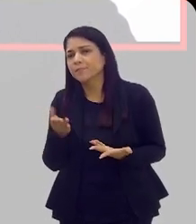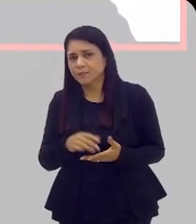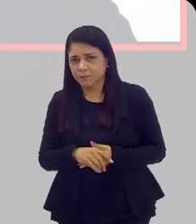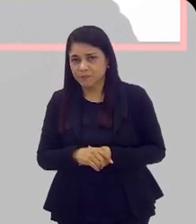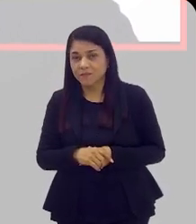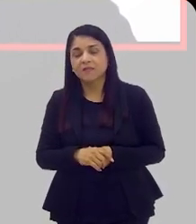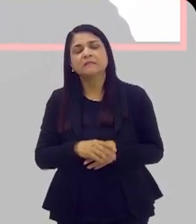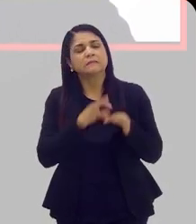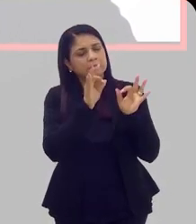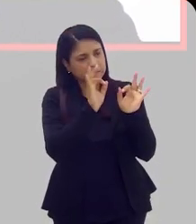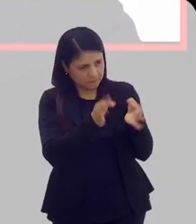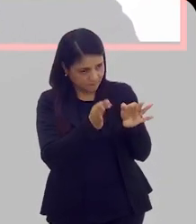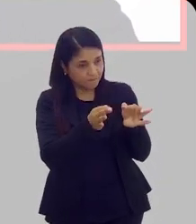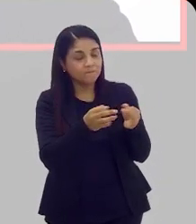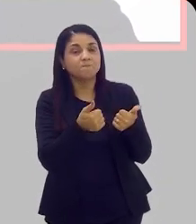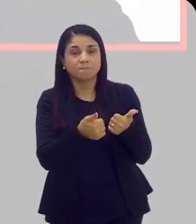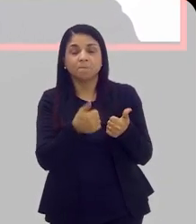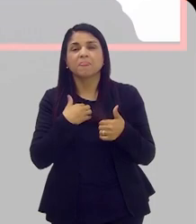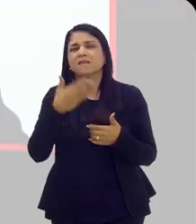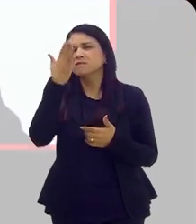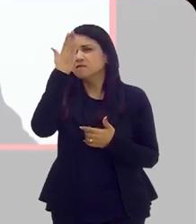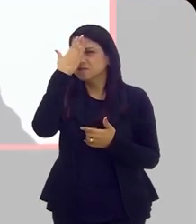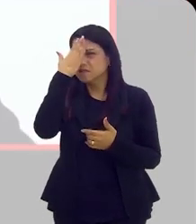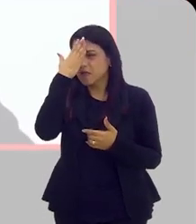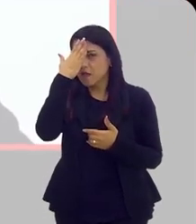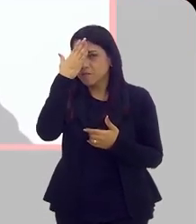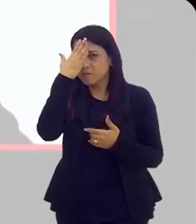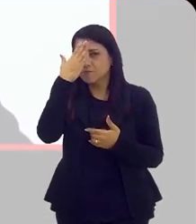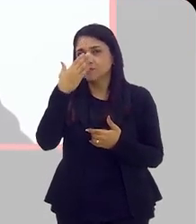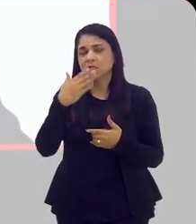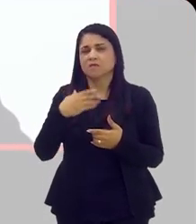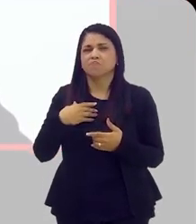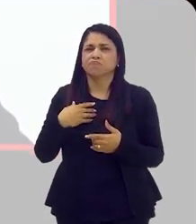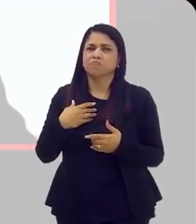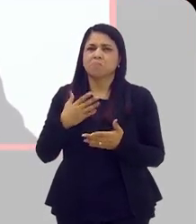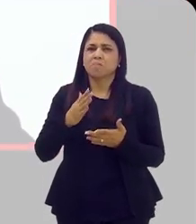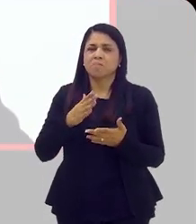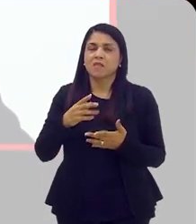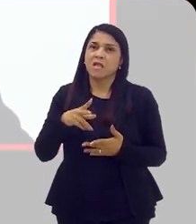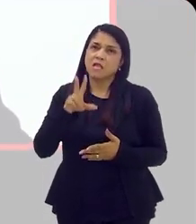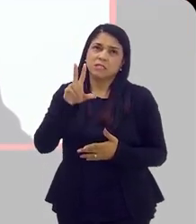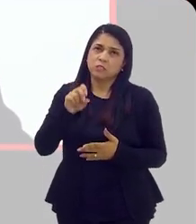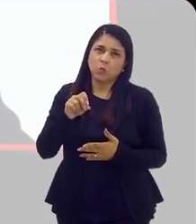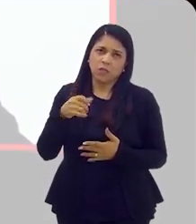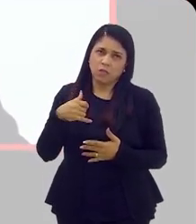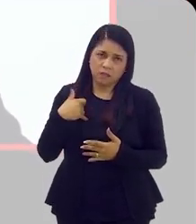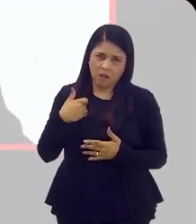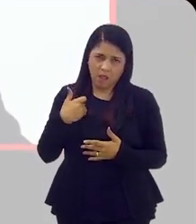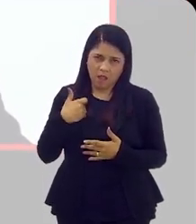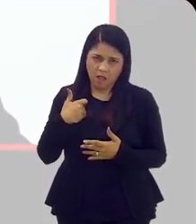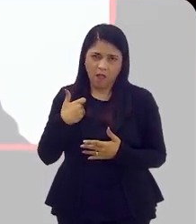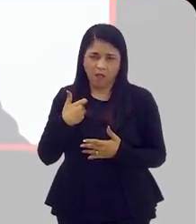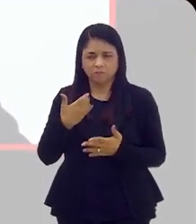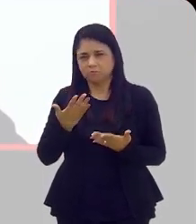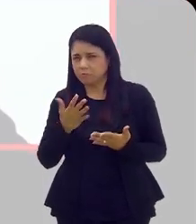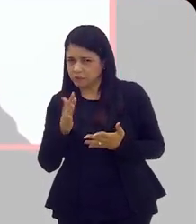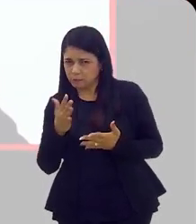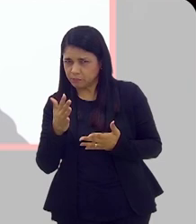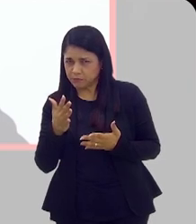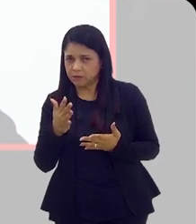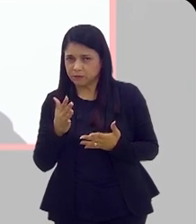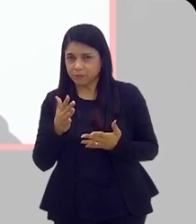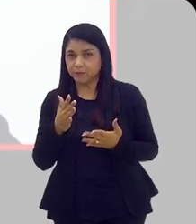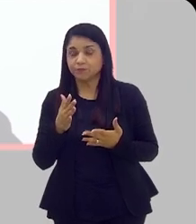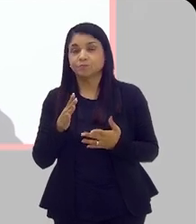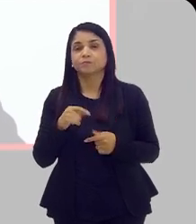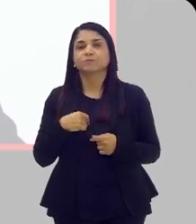exemplo? Exatamente, né? A gente sabe que a partir de uma certa idade, né? Bota em média aí aos seus 50